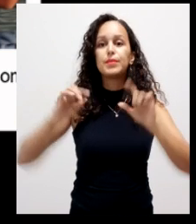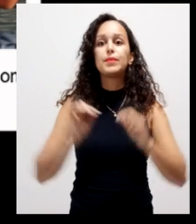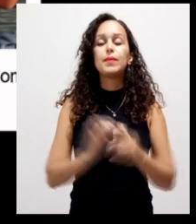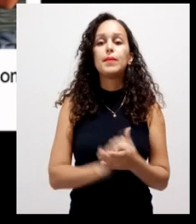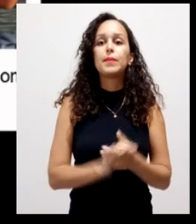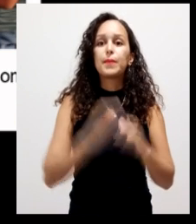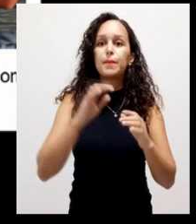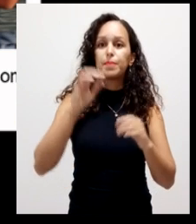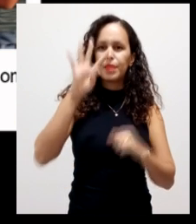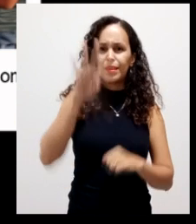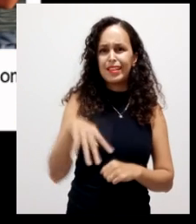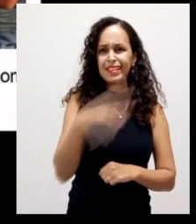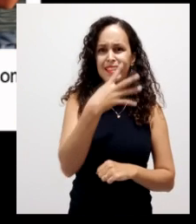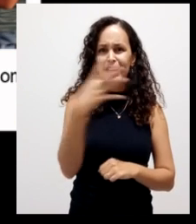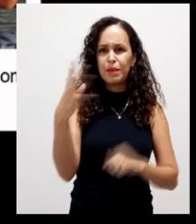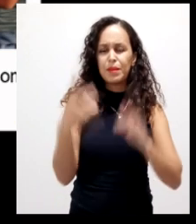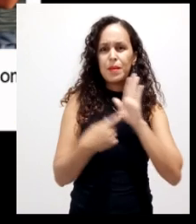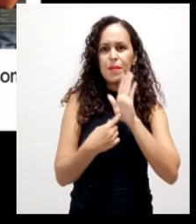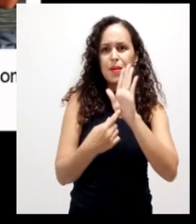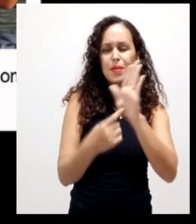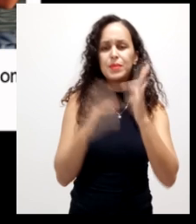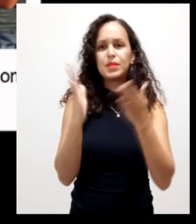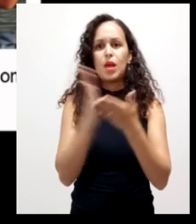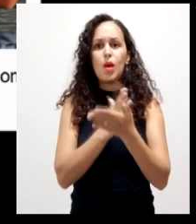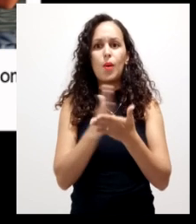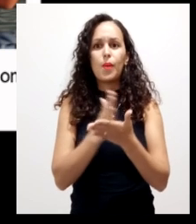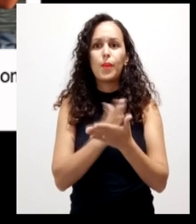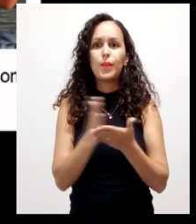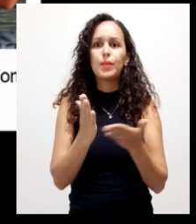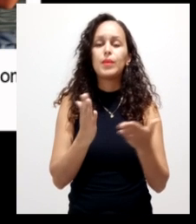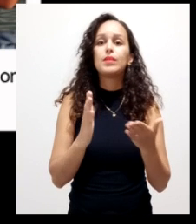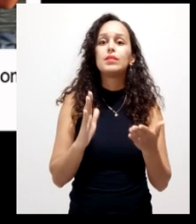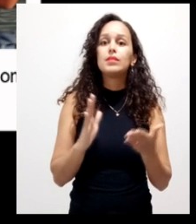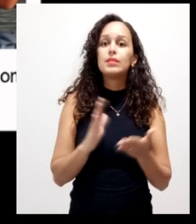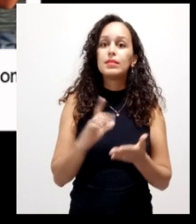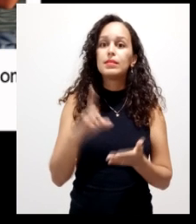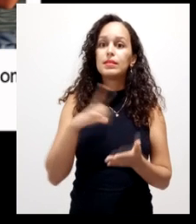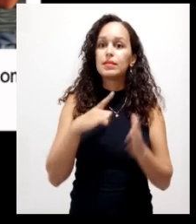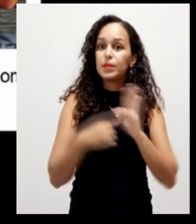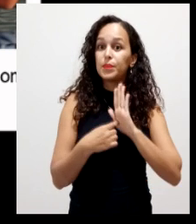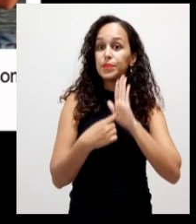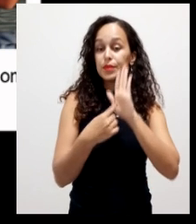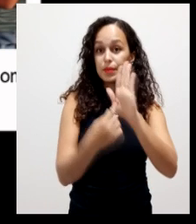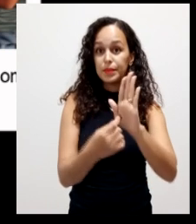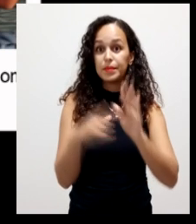aquela tabela que mostra algumas para fazer a esterilização desse composto algumas